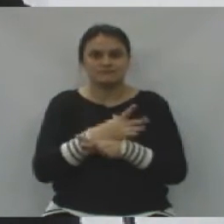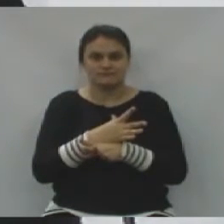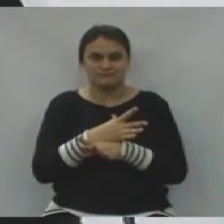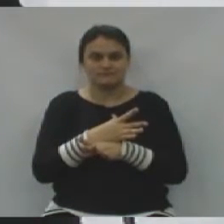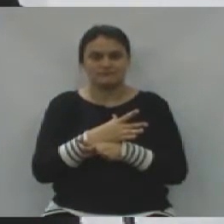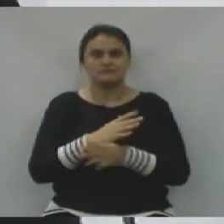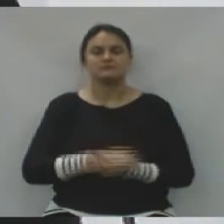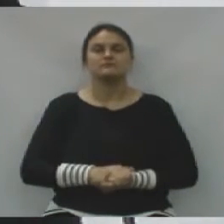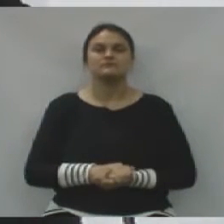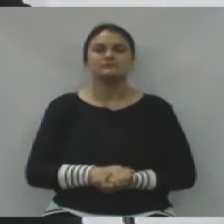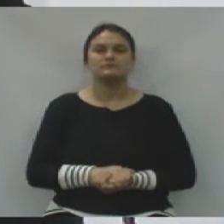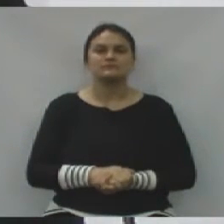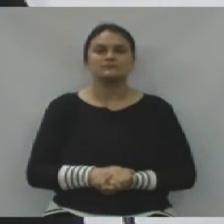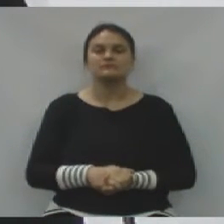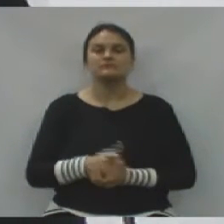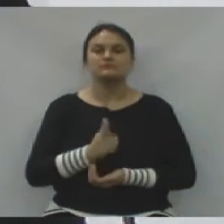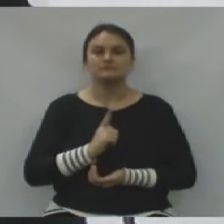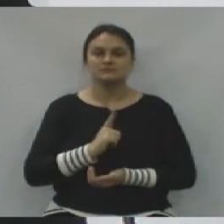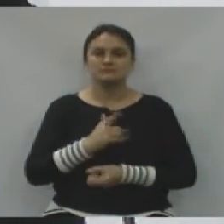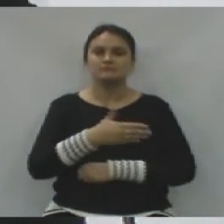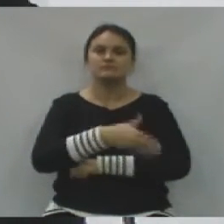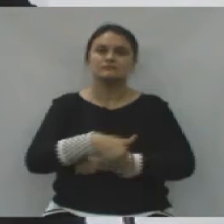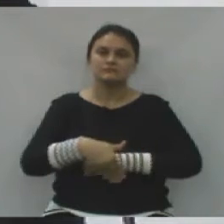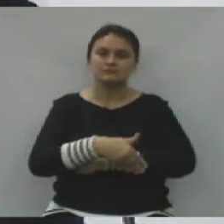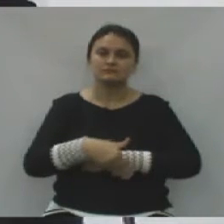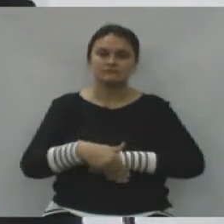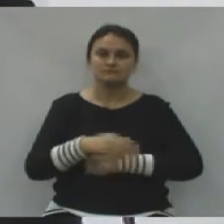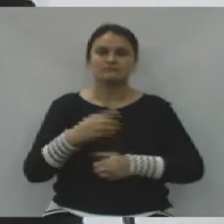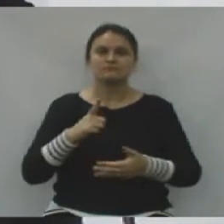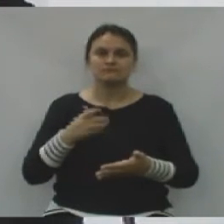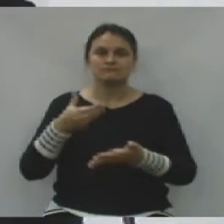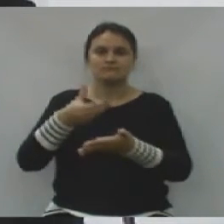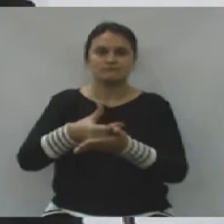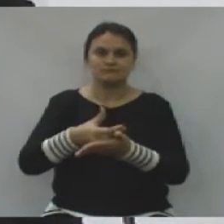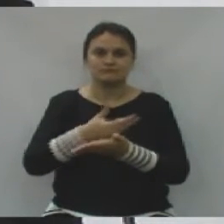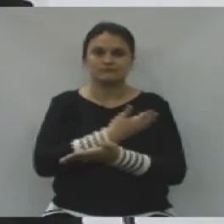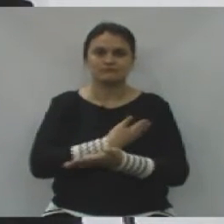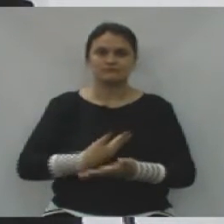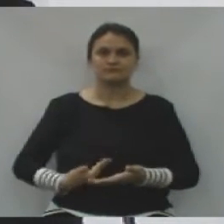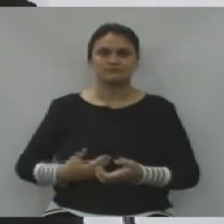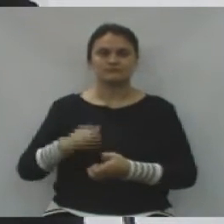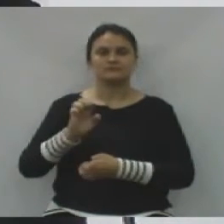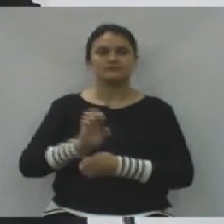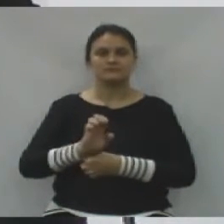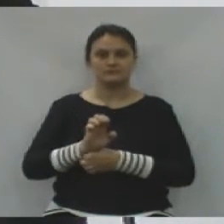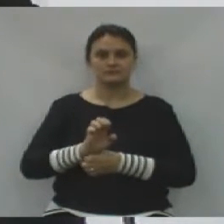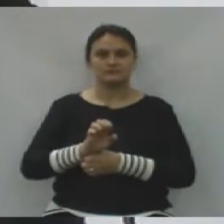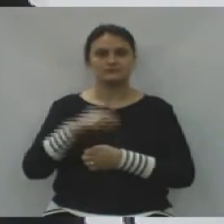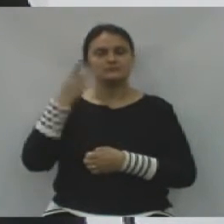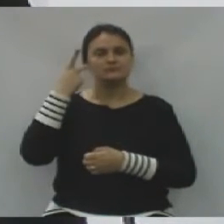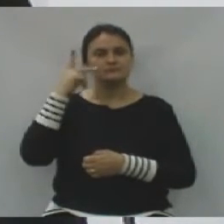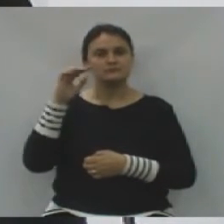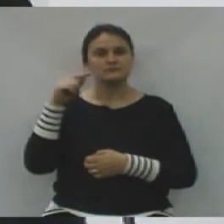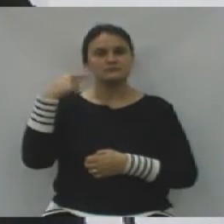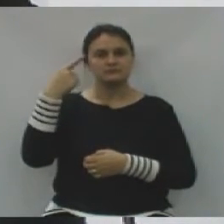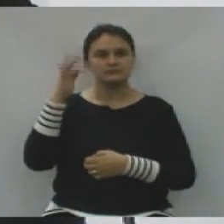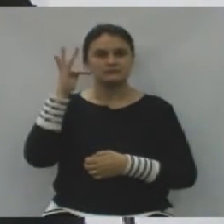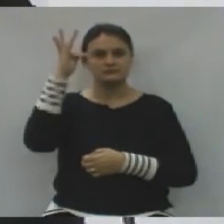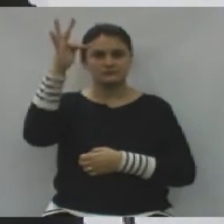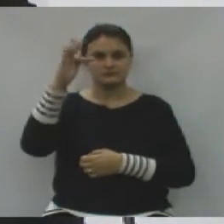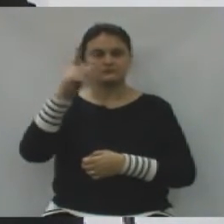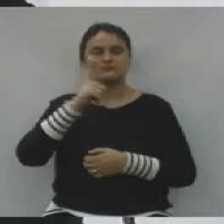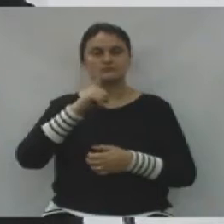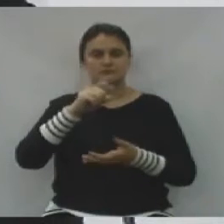das nossas ruas. Temos ruas já, com verba garantida do Governo do Estado, para que possa também receber,